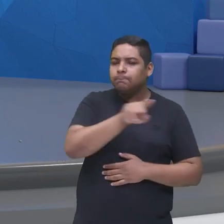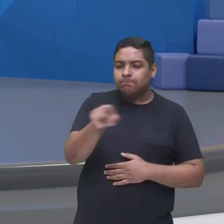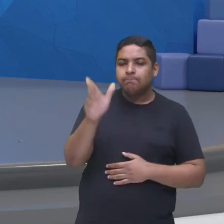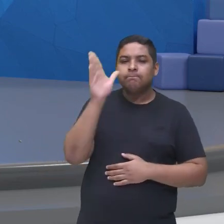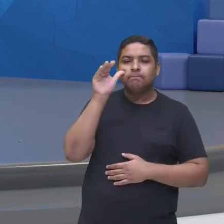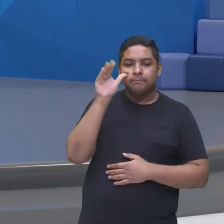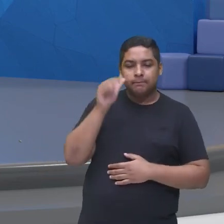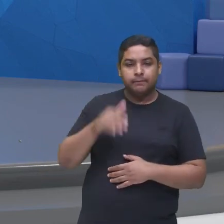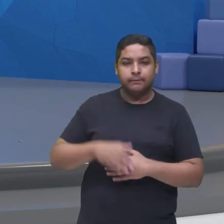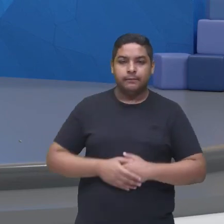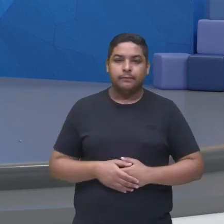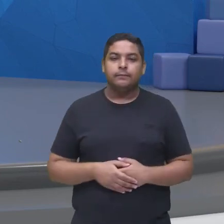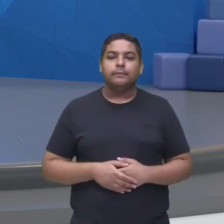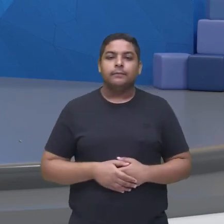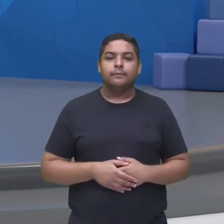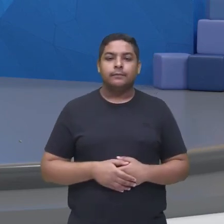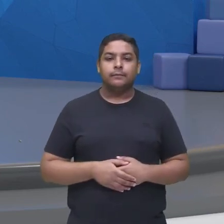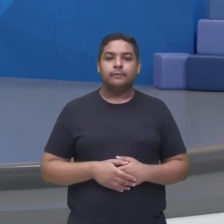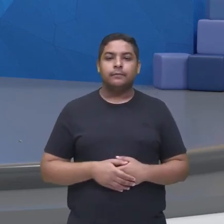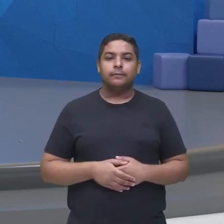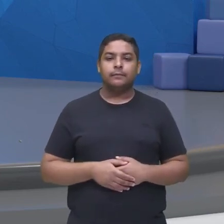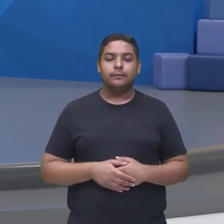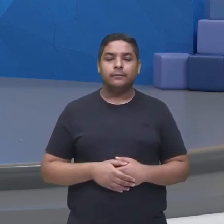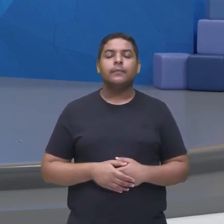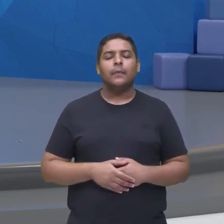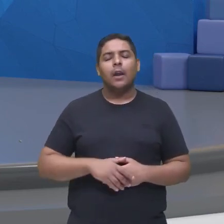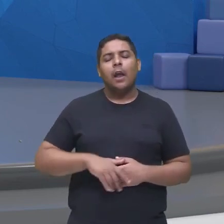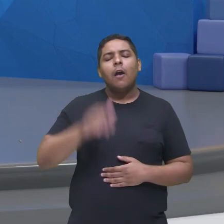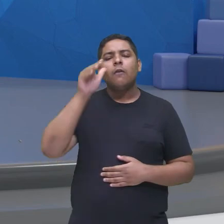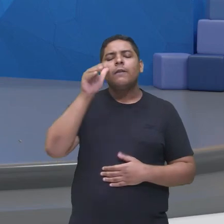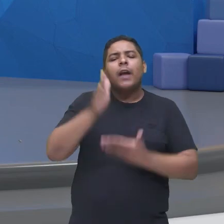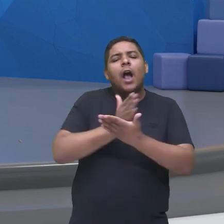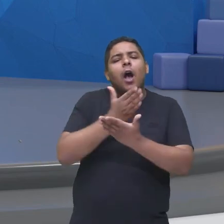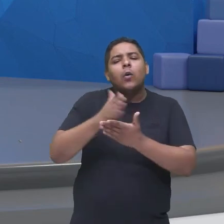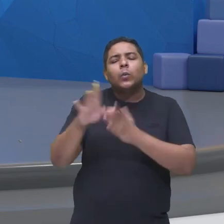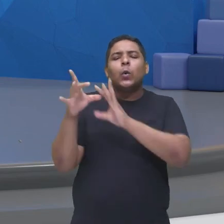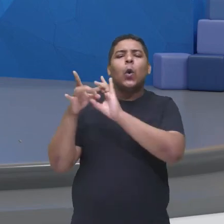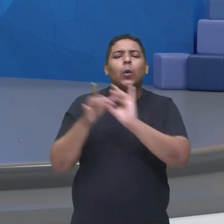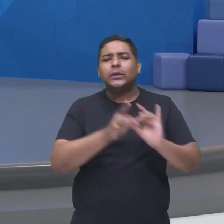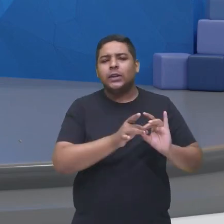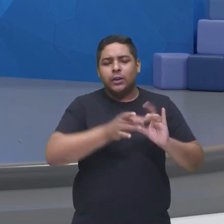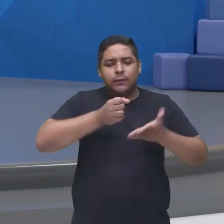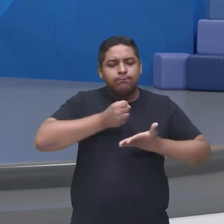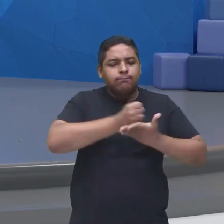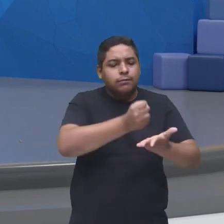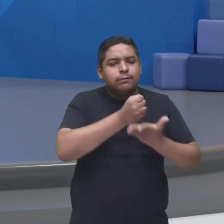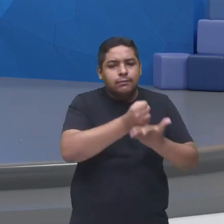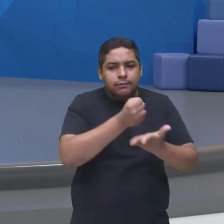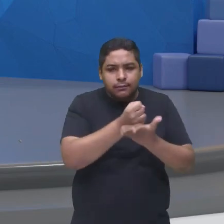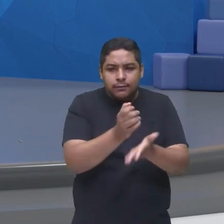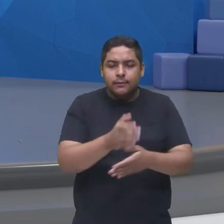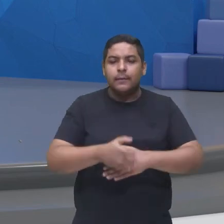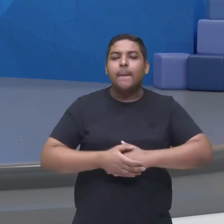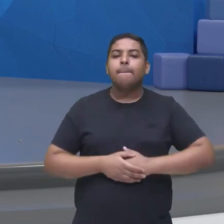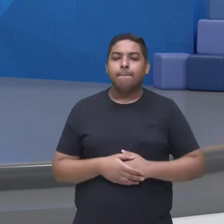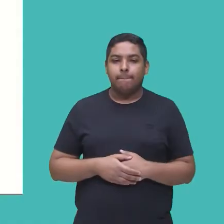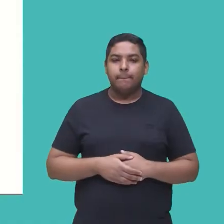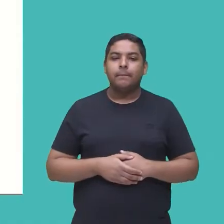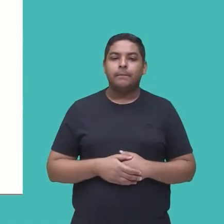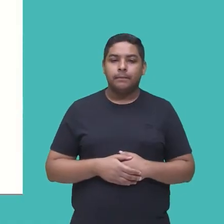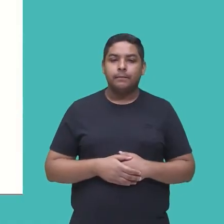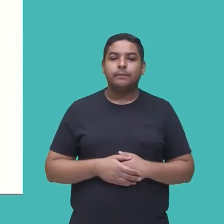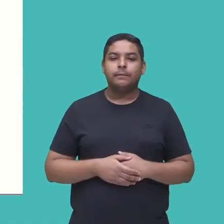verificar, trazer ali algum contexto que possa ali lhe auxiliar, e a primeira delas, olha só, é Sex Education,